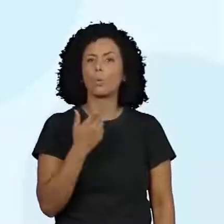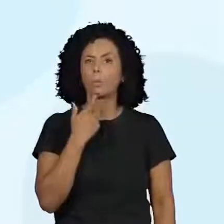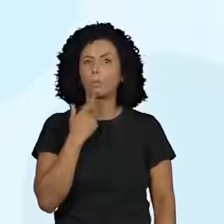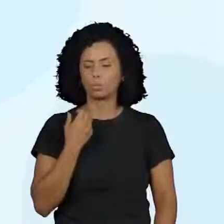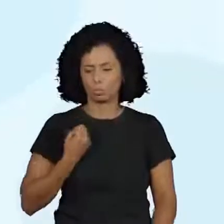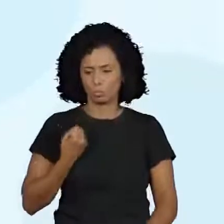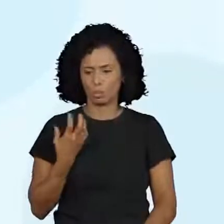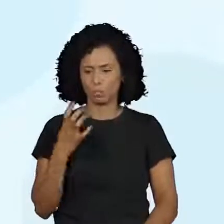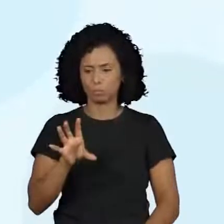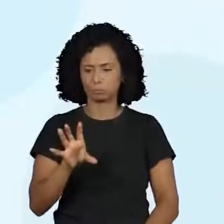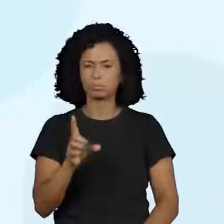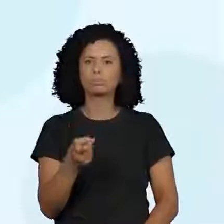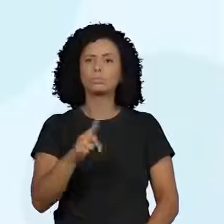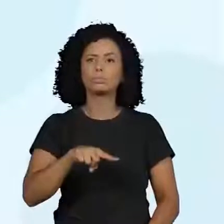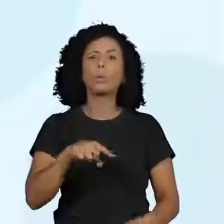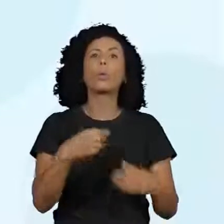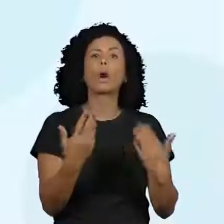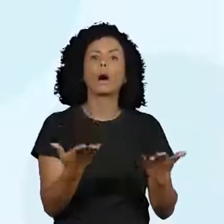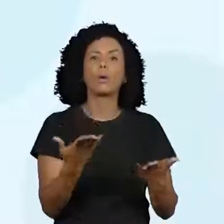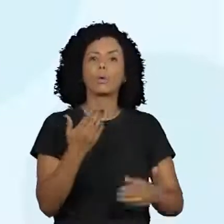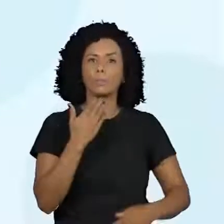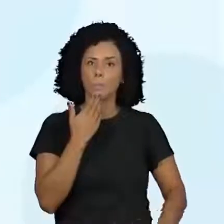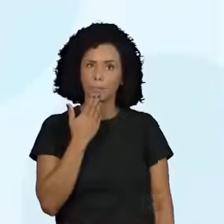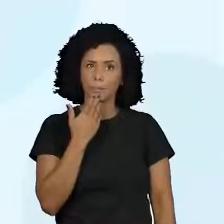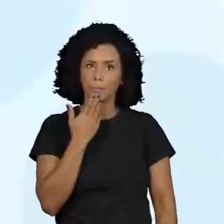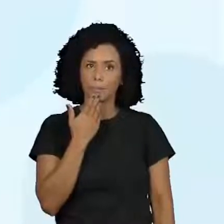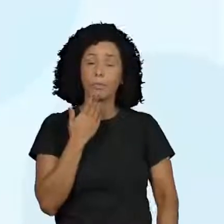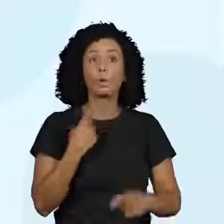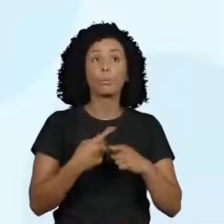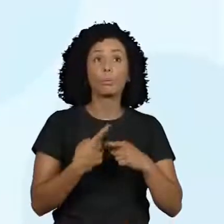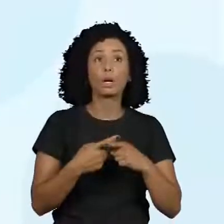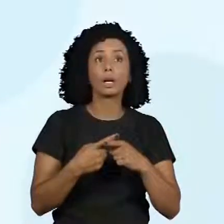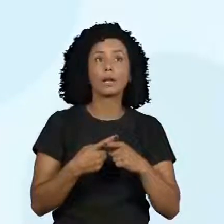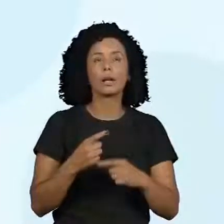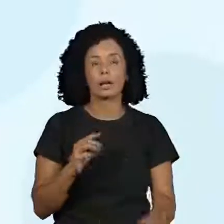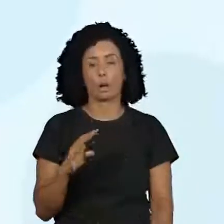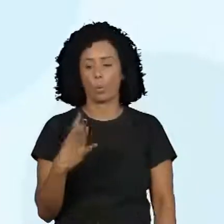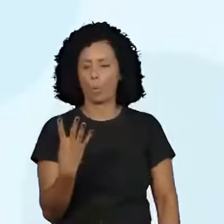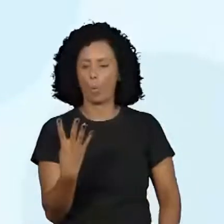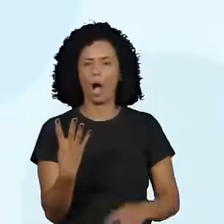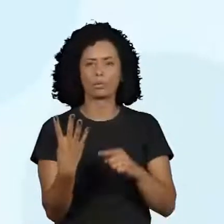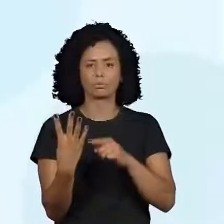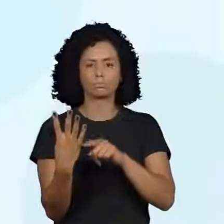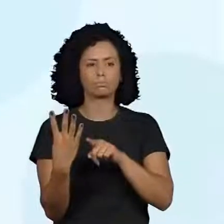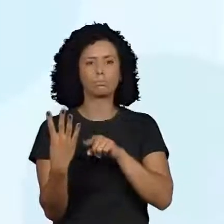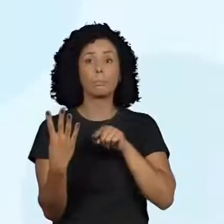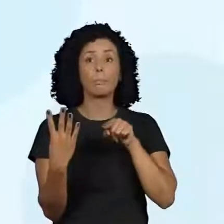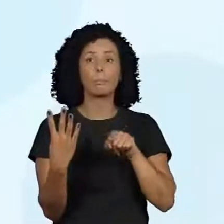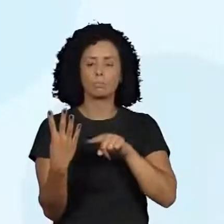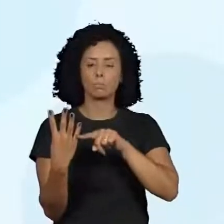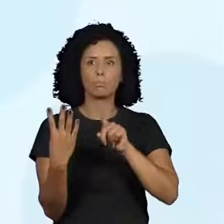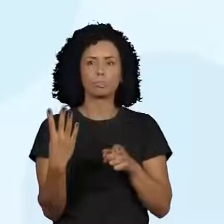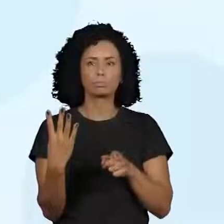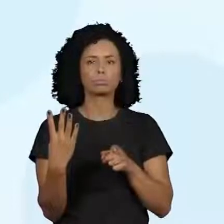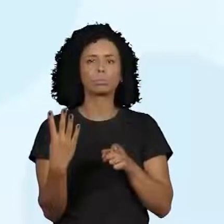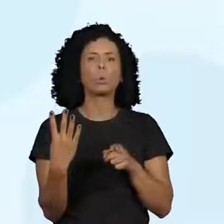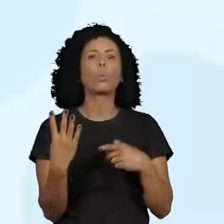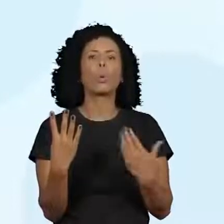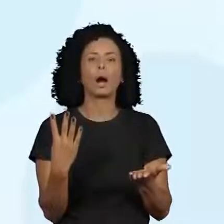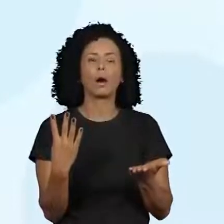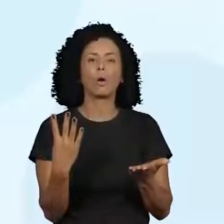Por quê? Porque depois do quatro, o último número, vem o cinco. Então, são vinte e sete mil,